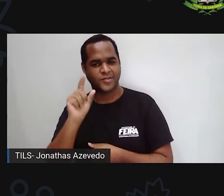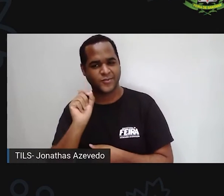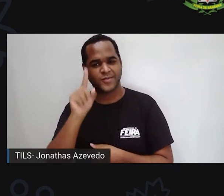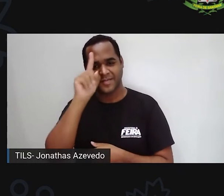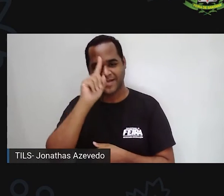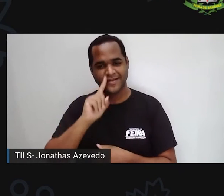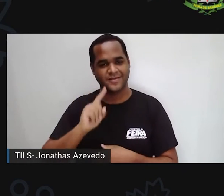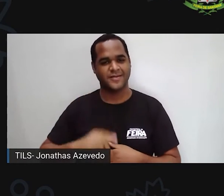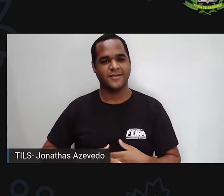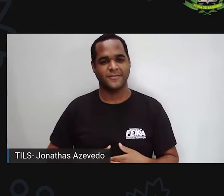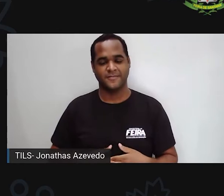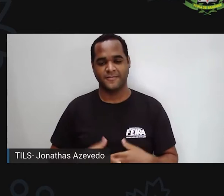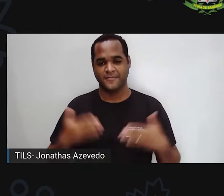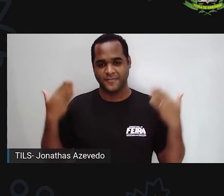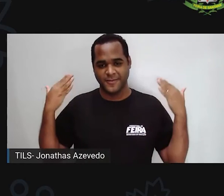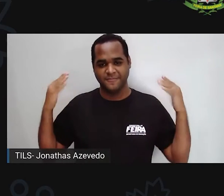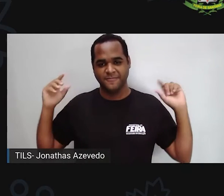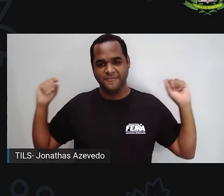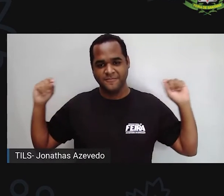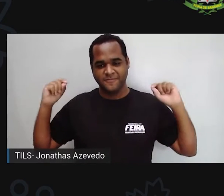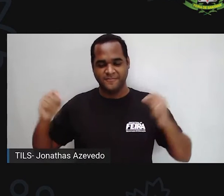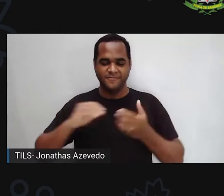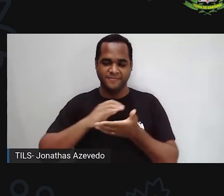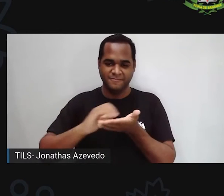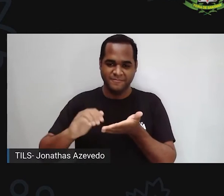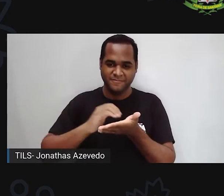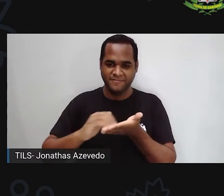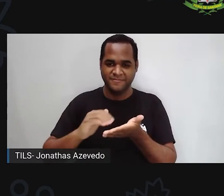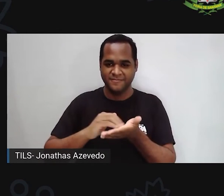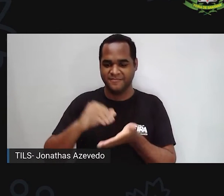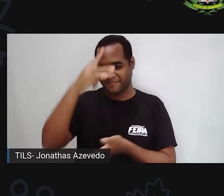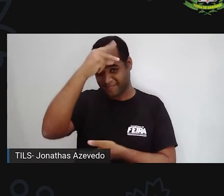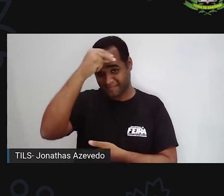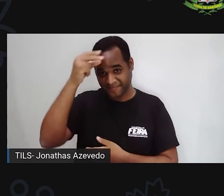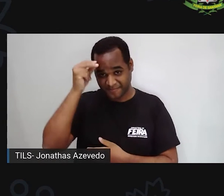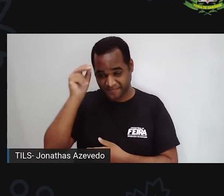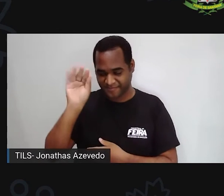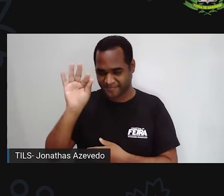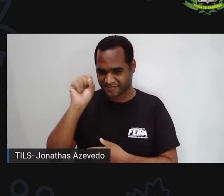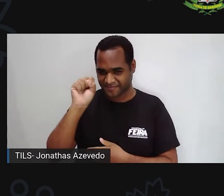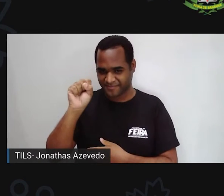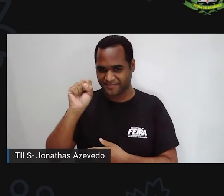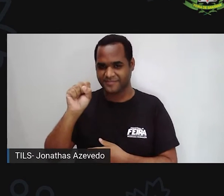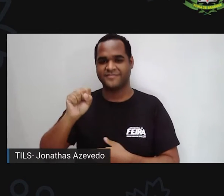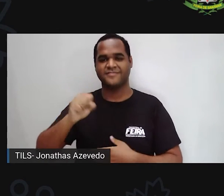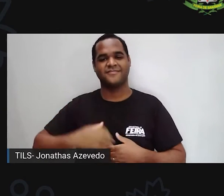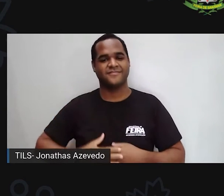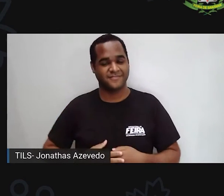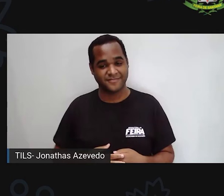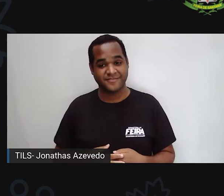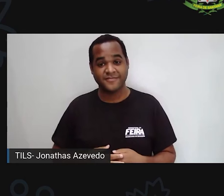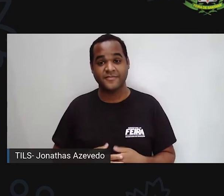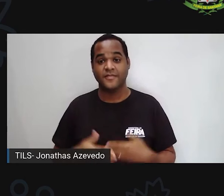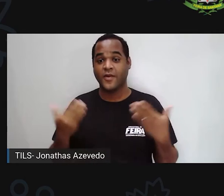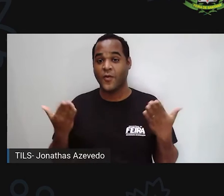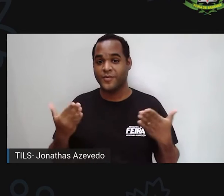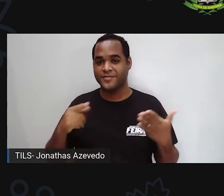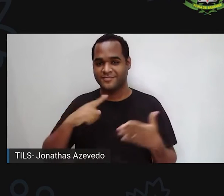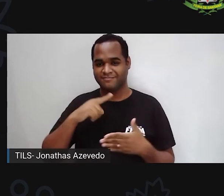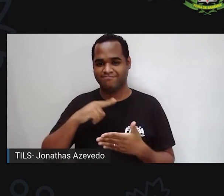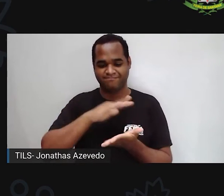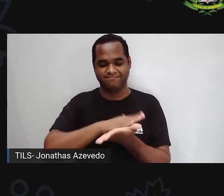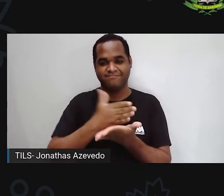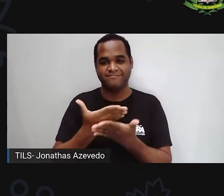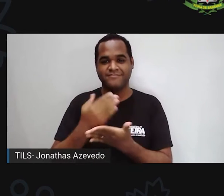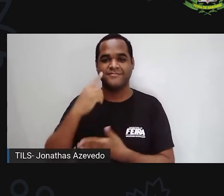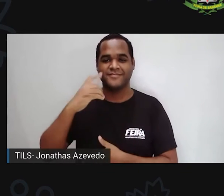amarela. Aqui atrás de mim tem a logo da Prefeitura Municipal de Feira de Santana e da Secretaria Municipal de Educação. E hoje a gente tem aqui o